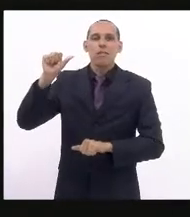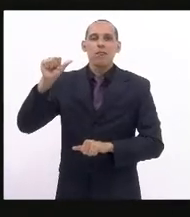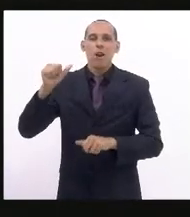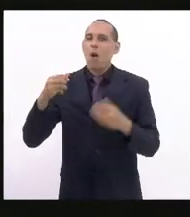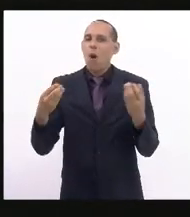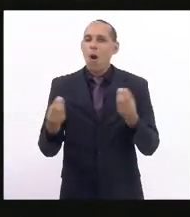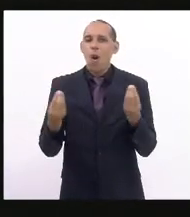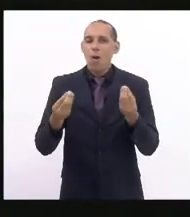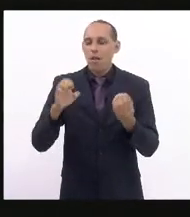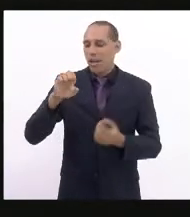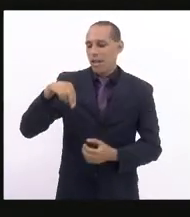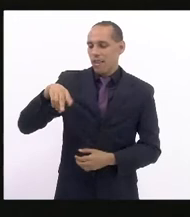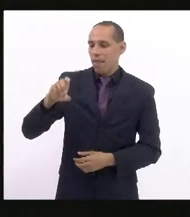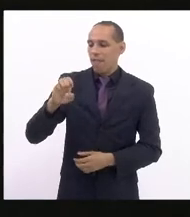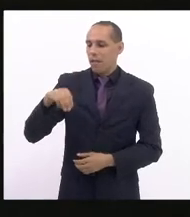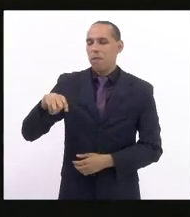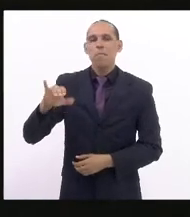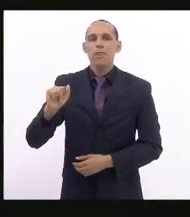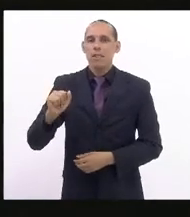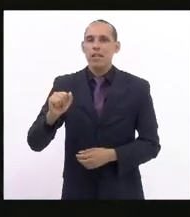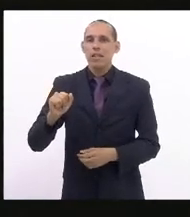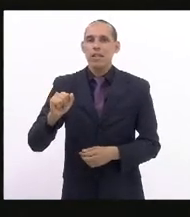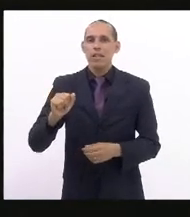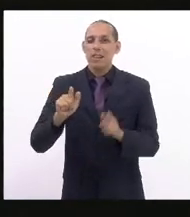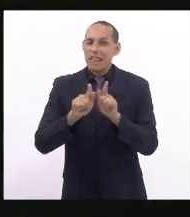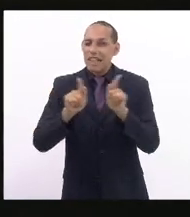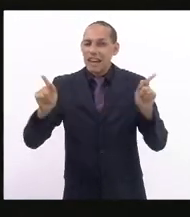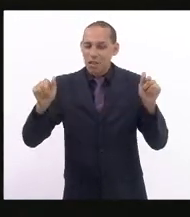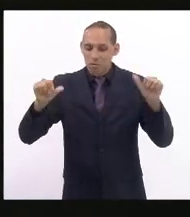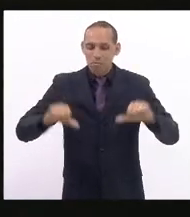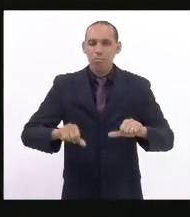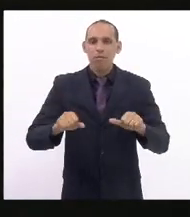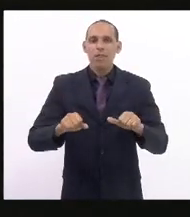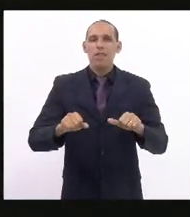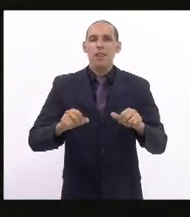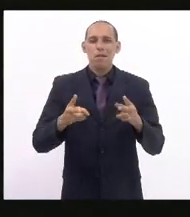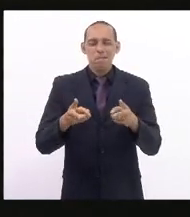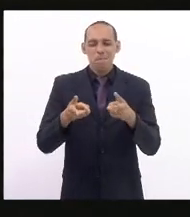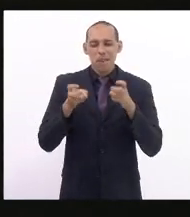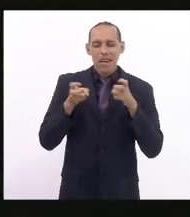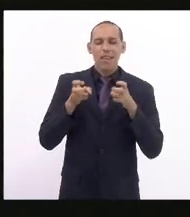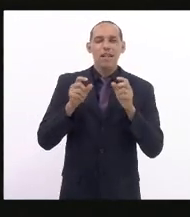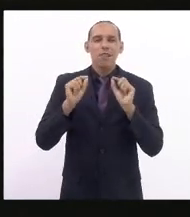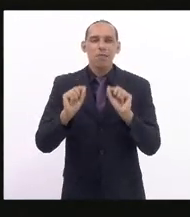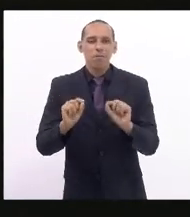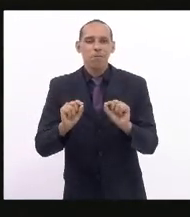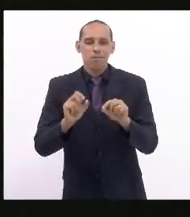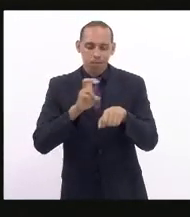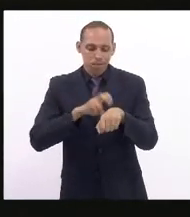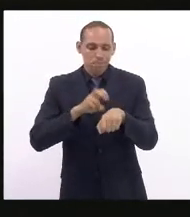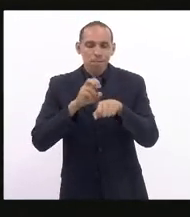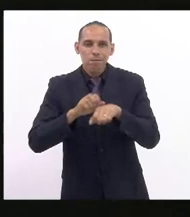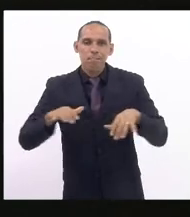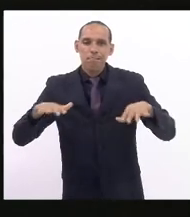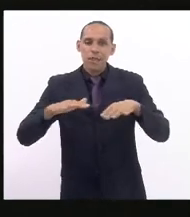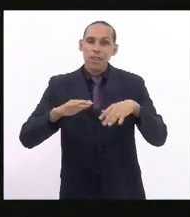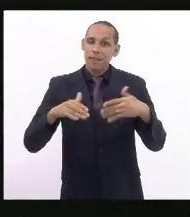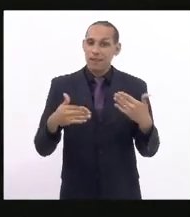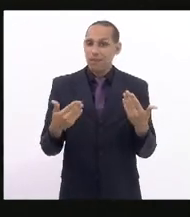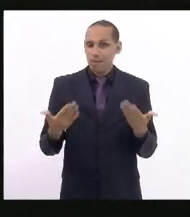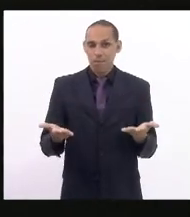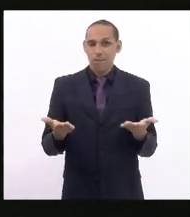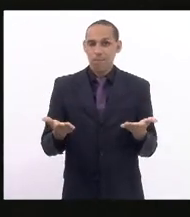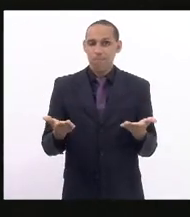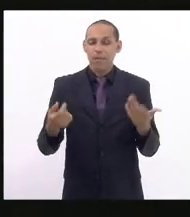de endemia para o estágio mais gravoso, que é o reconhecimento da pandemia. Portanto, era